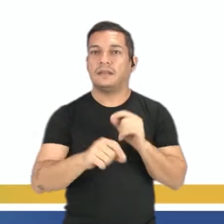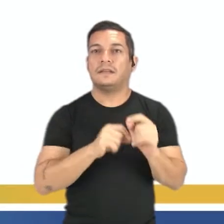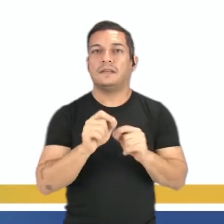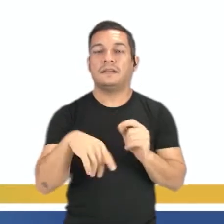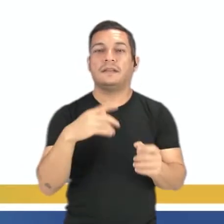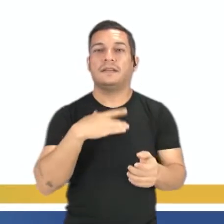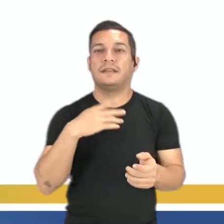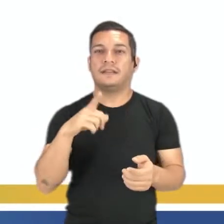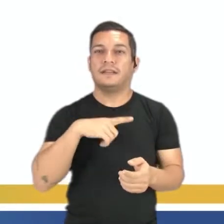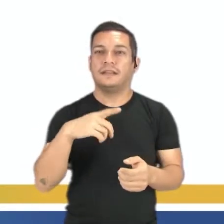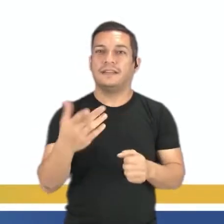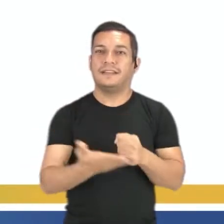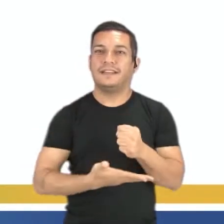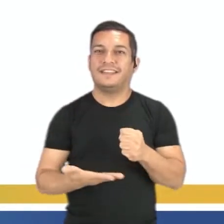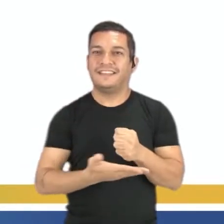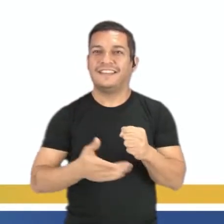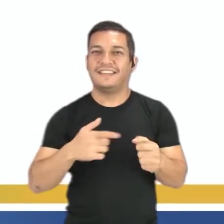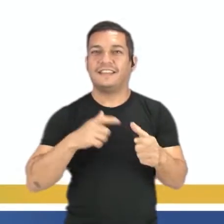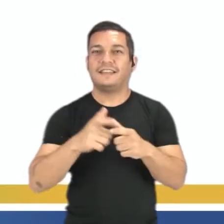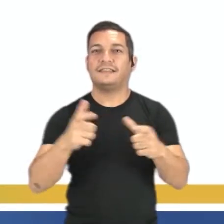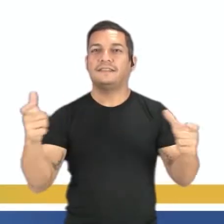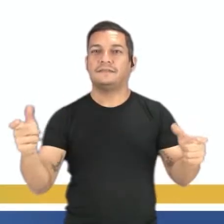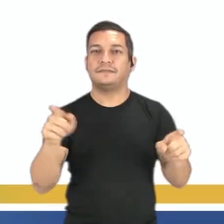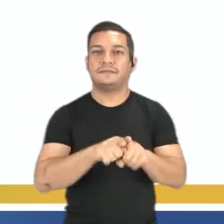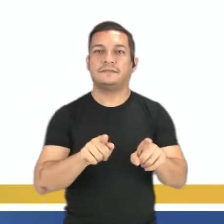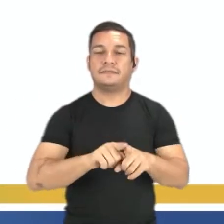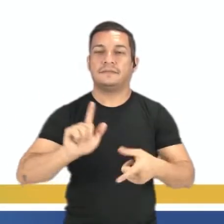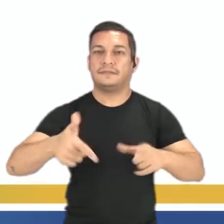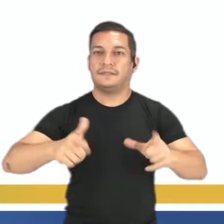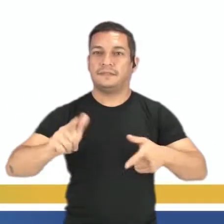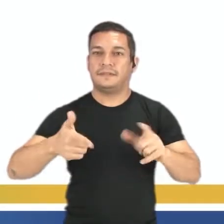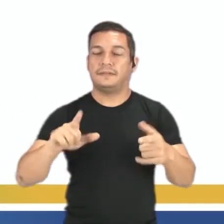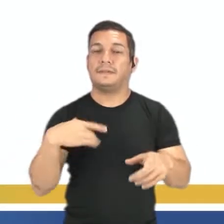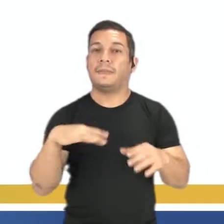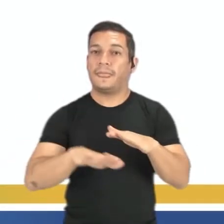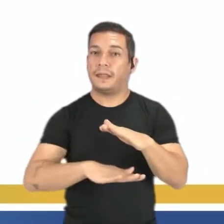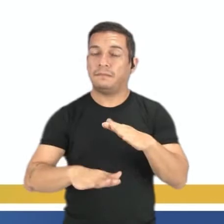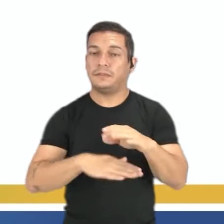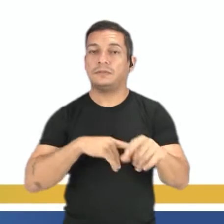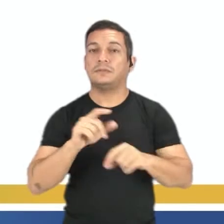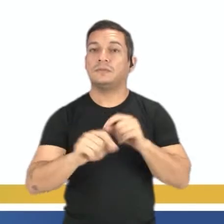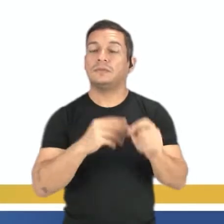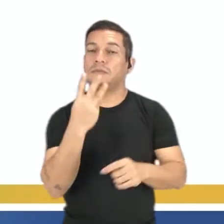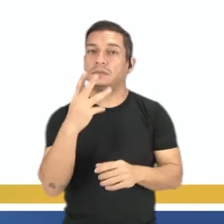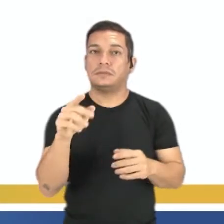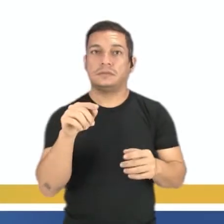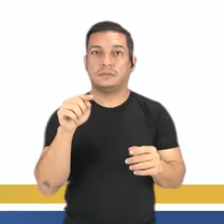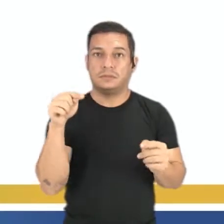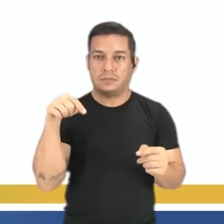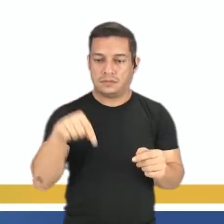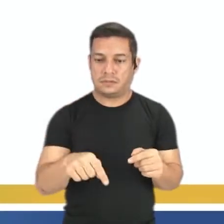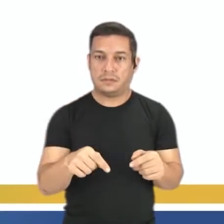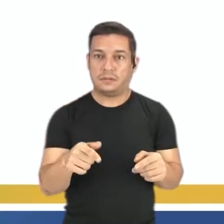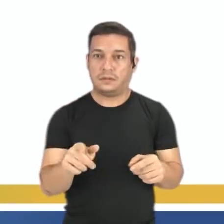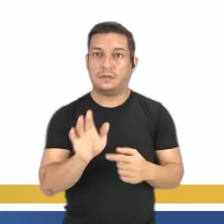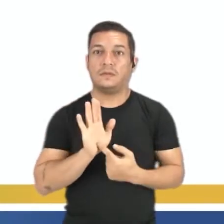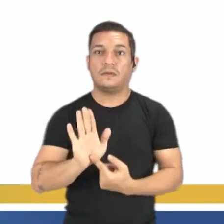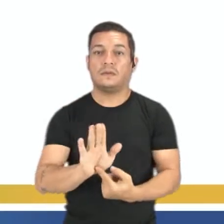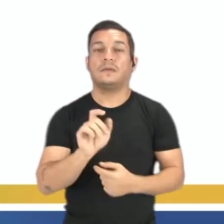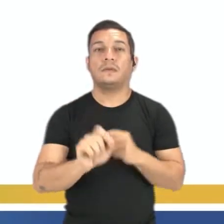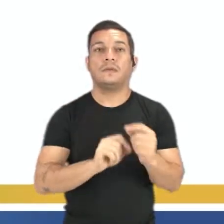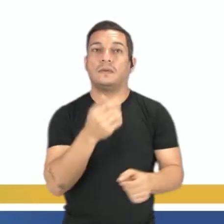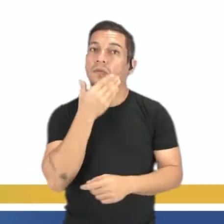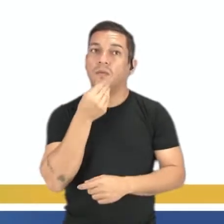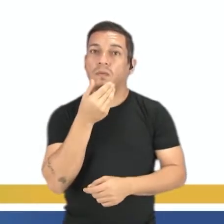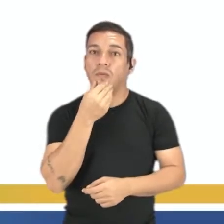ela vem com um tamanho maior, né? A letra. Abaixo, nós temos três setas apontando para o